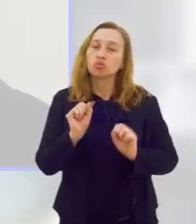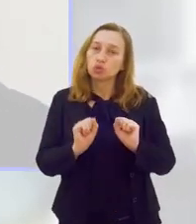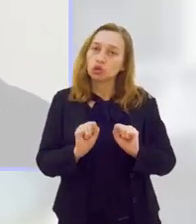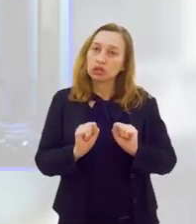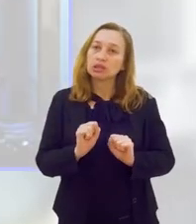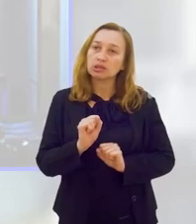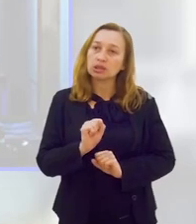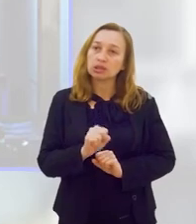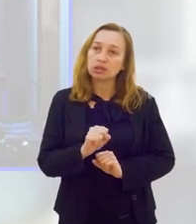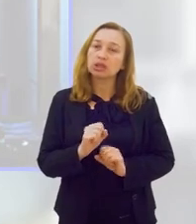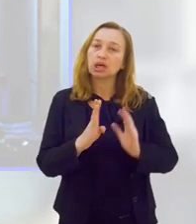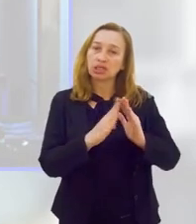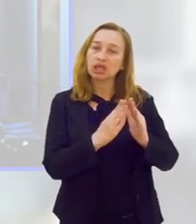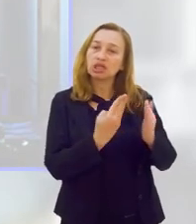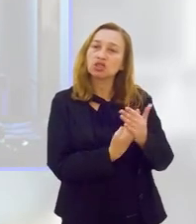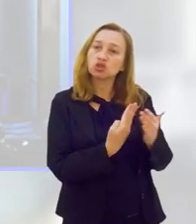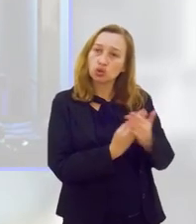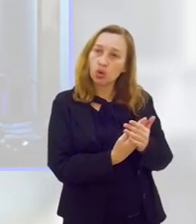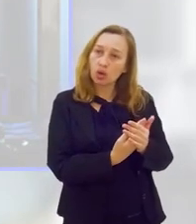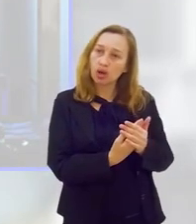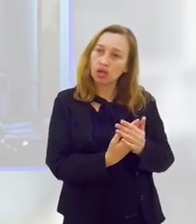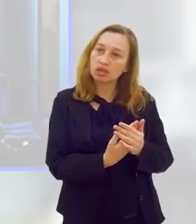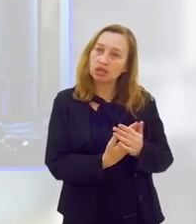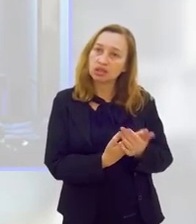sim, dentro das escolas,